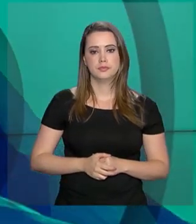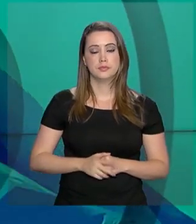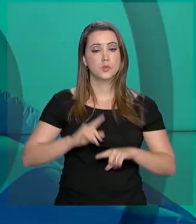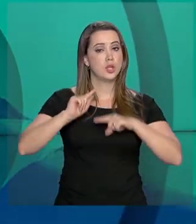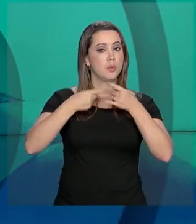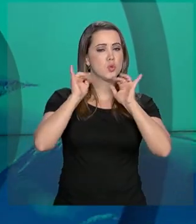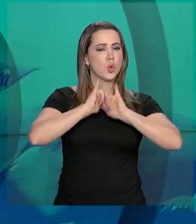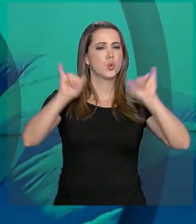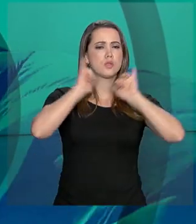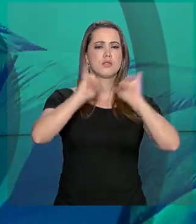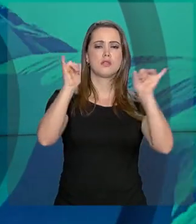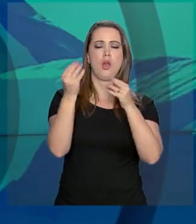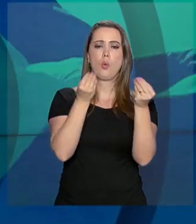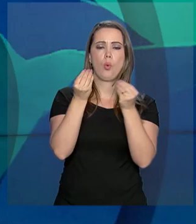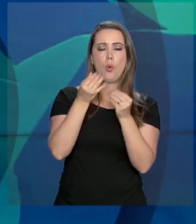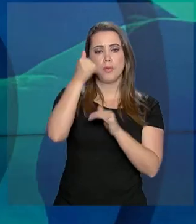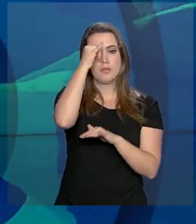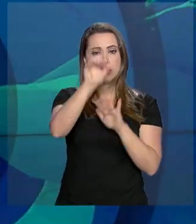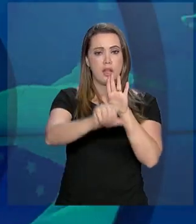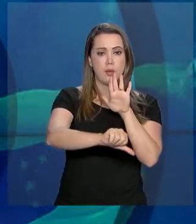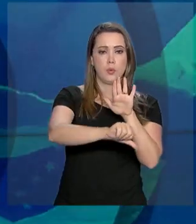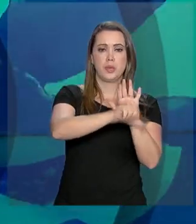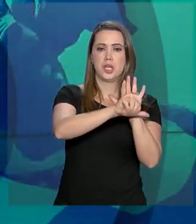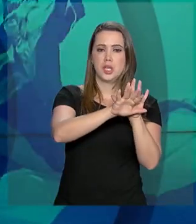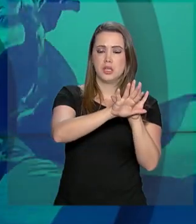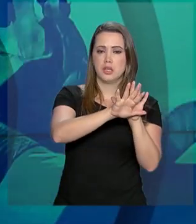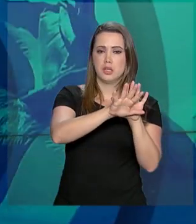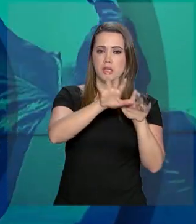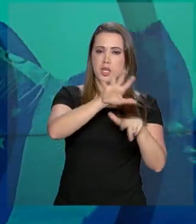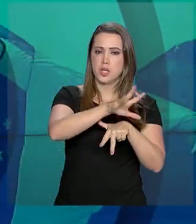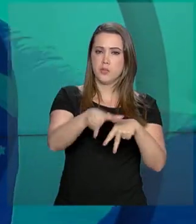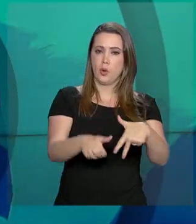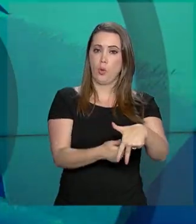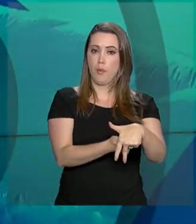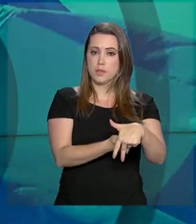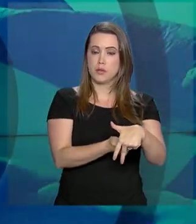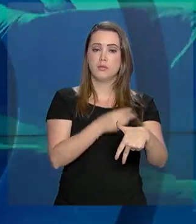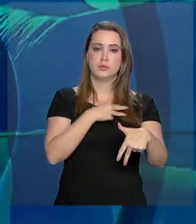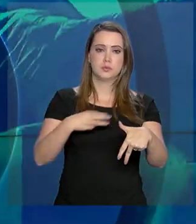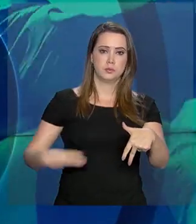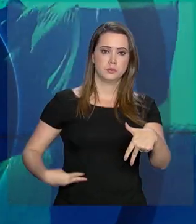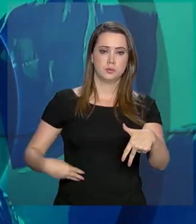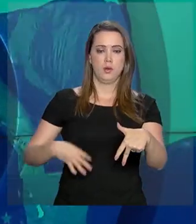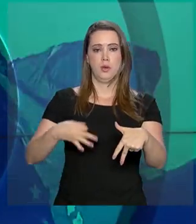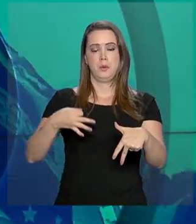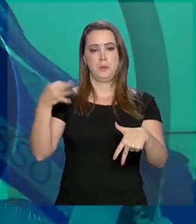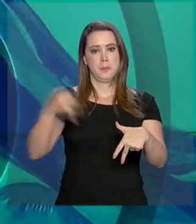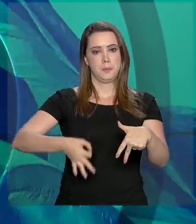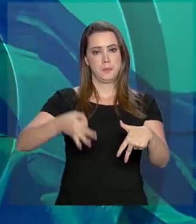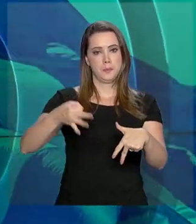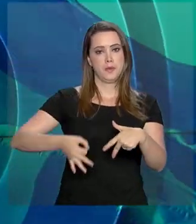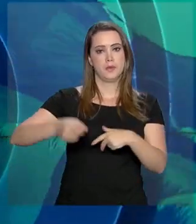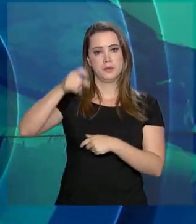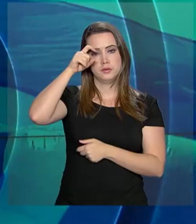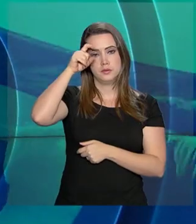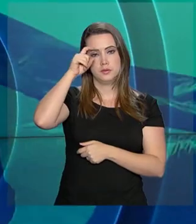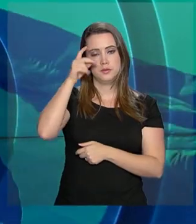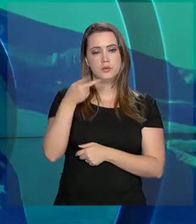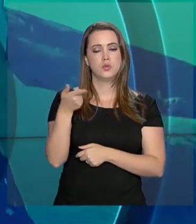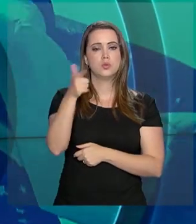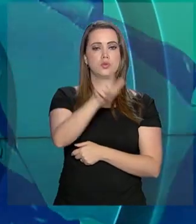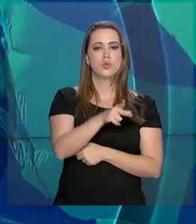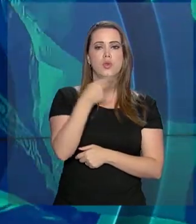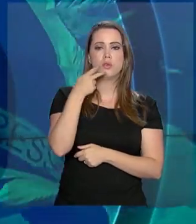Depois de anunciar medidas de combate à criminalidade e à corrupção, o ministro da Justiça e Segurança Pública, Sérgio Mouro,